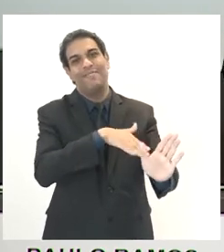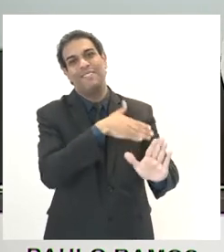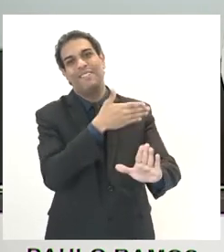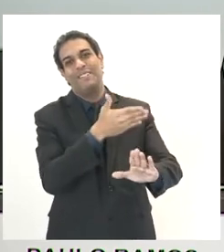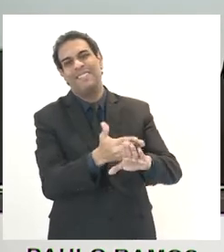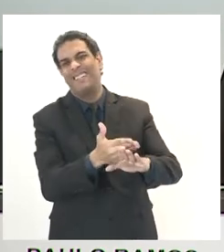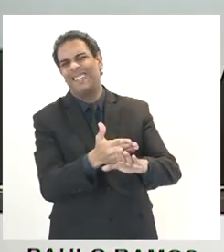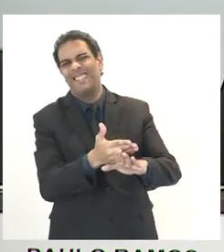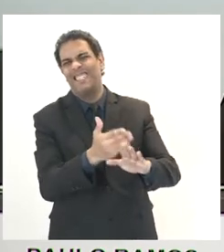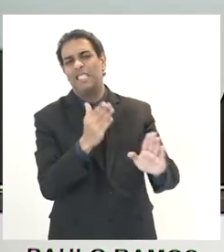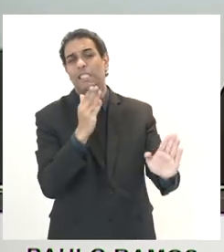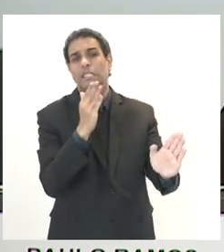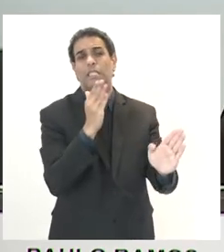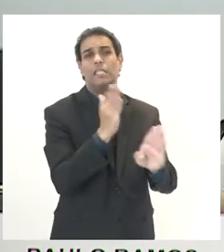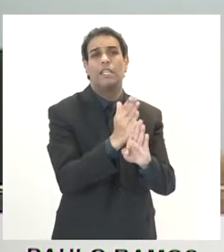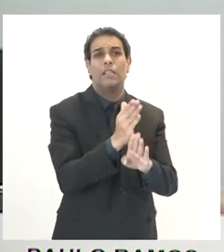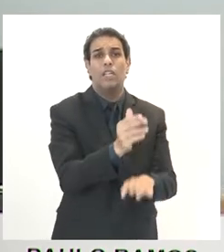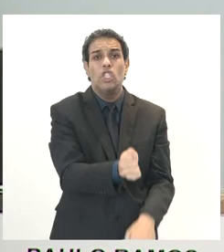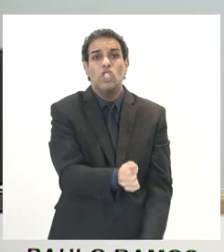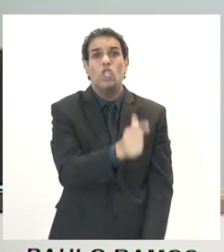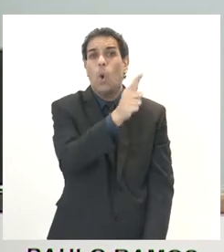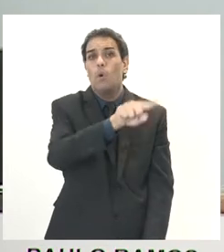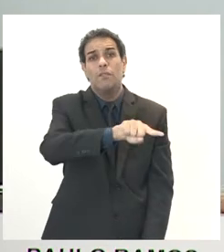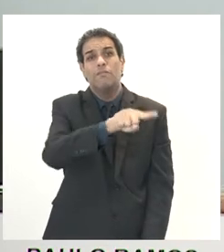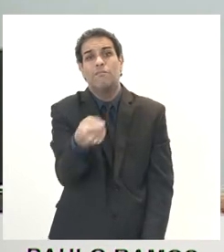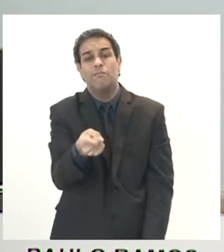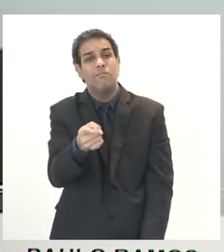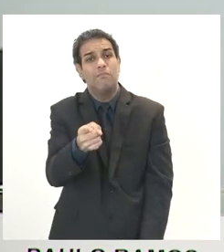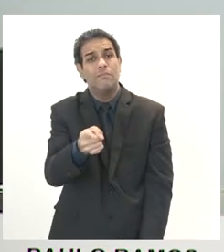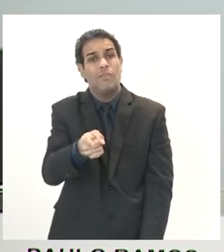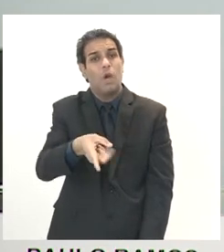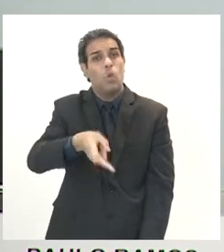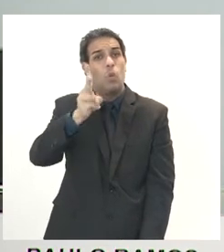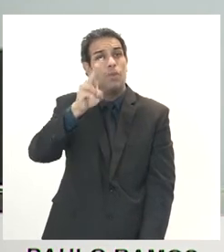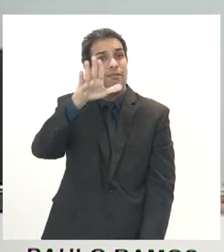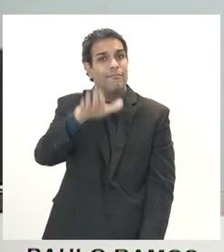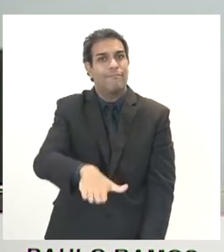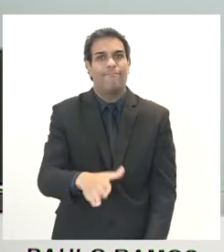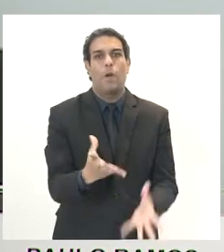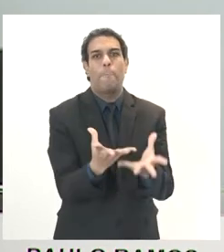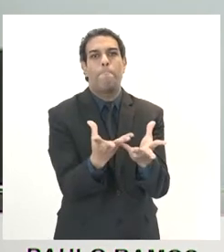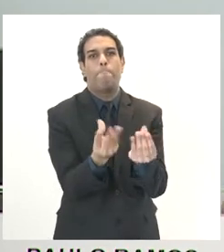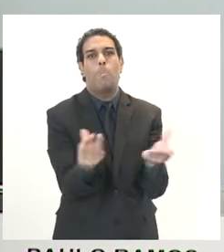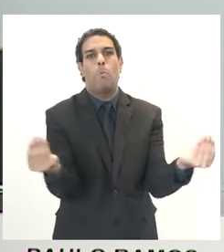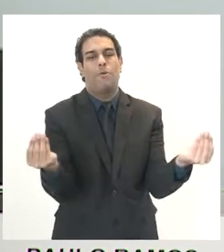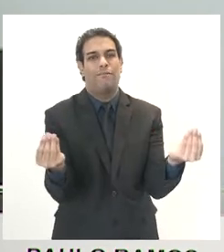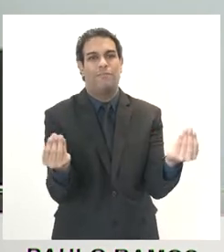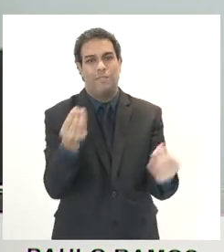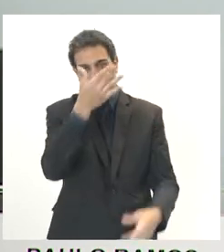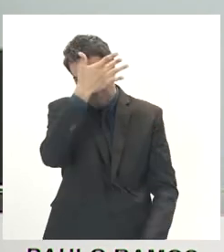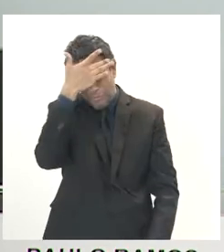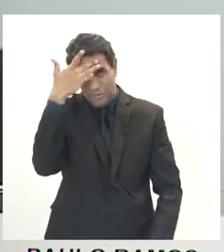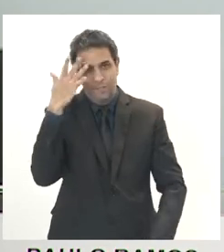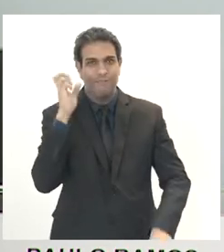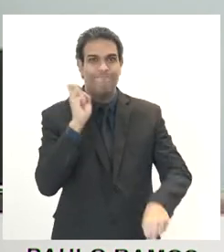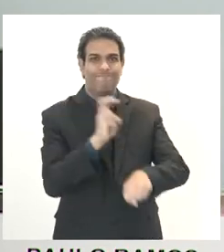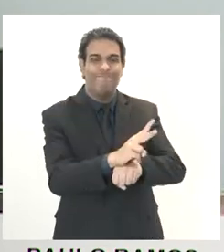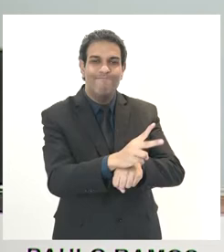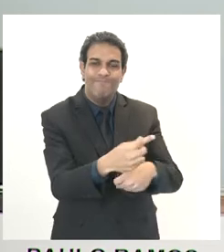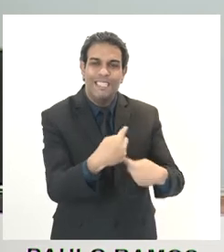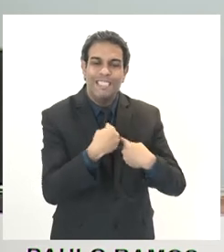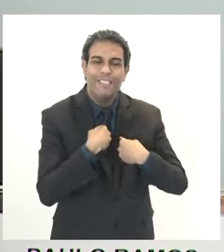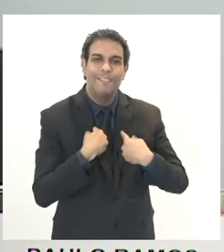12 horas e acabou 14 horas. Porque eram muitos os participantes e eu não me senti